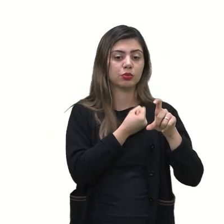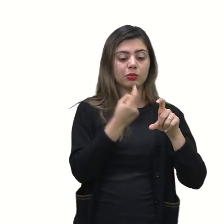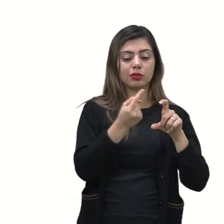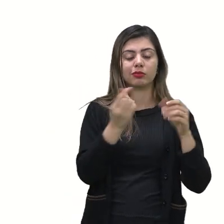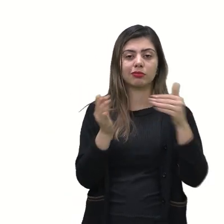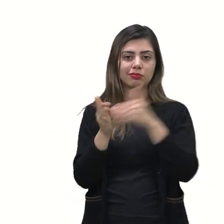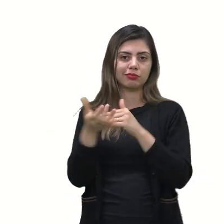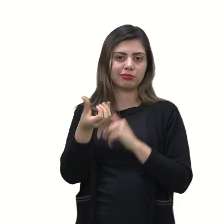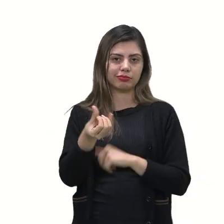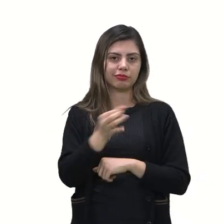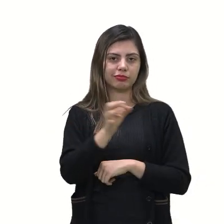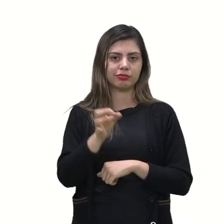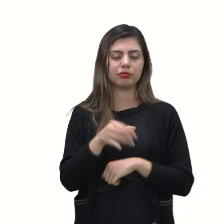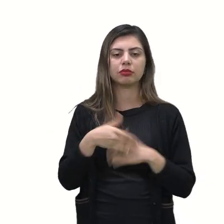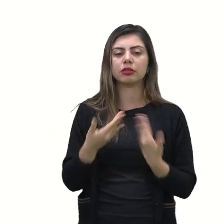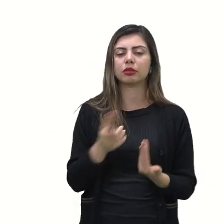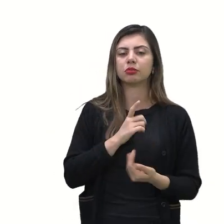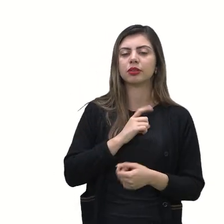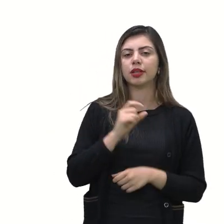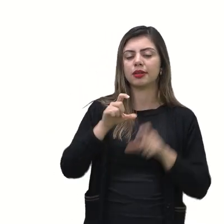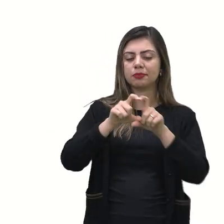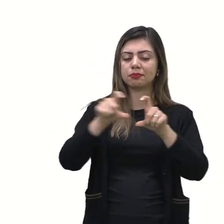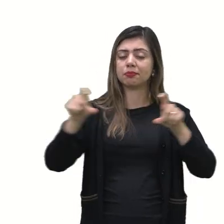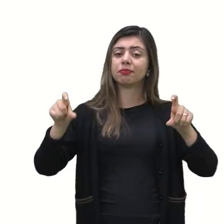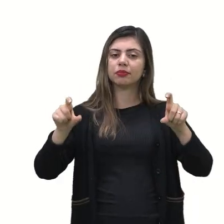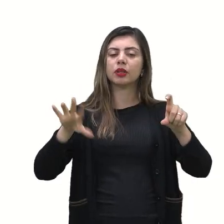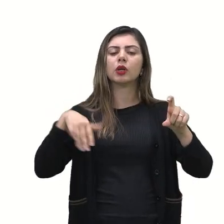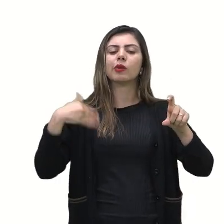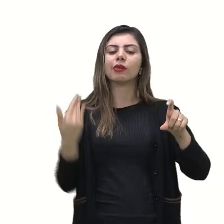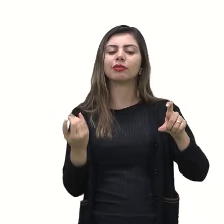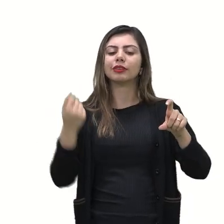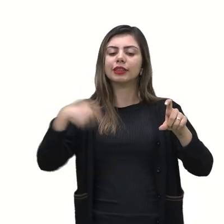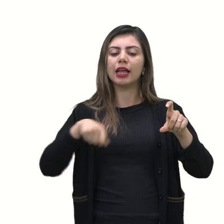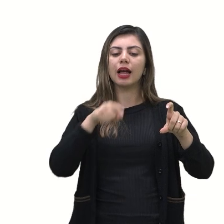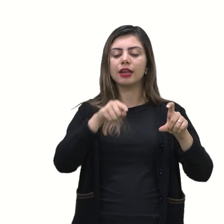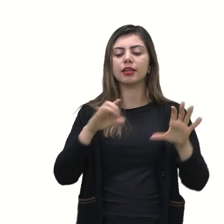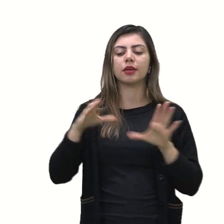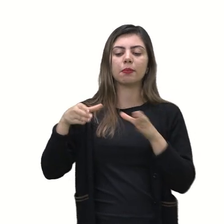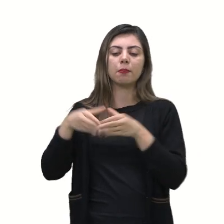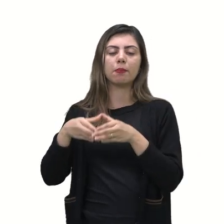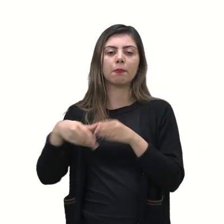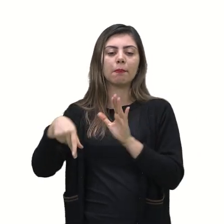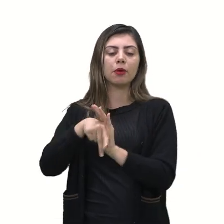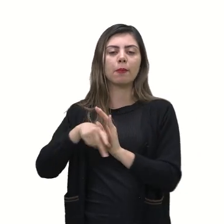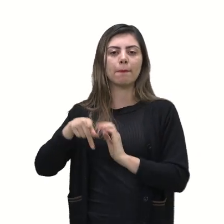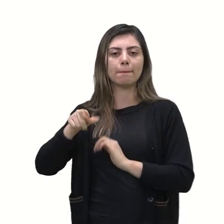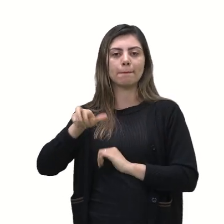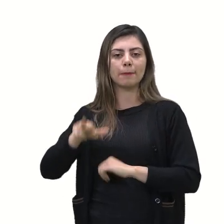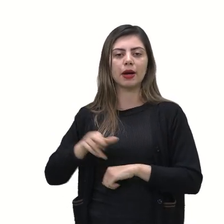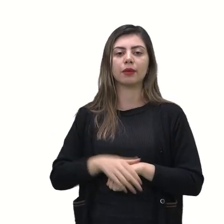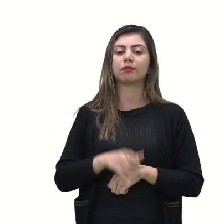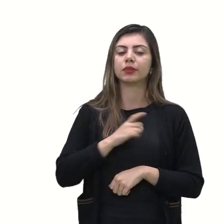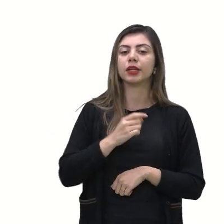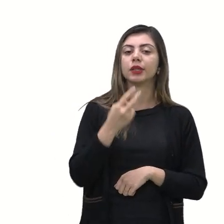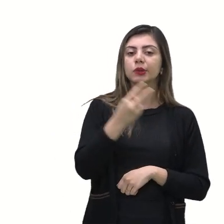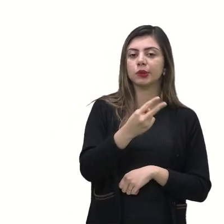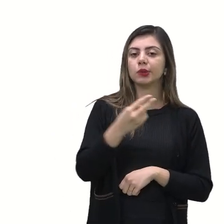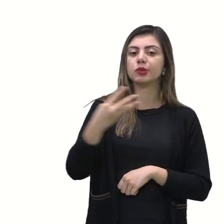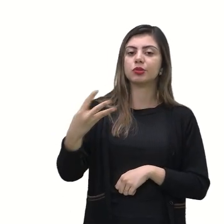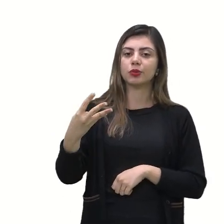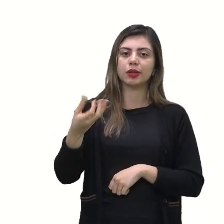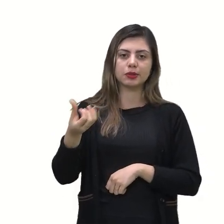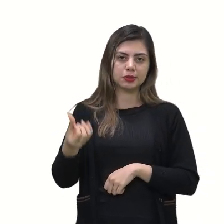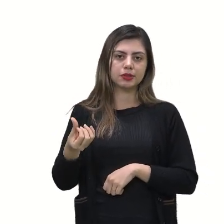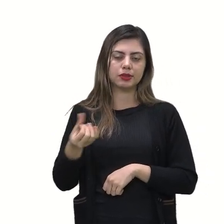desses números de 1 até 6 quantos deles são pares eu tenho 2 tenho 4